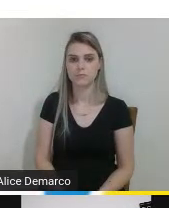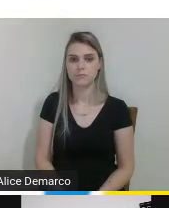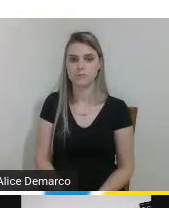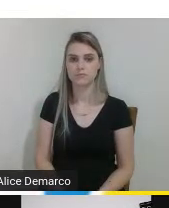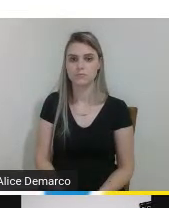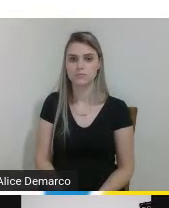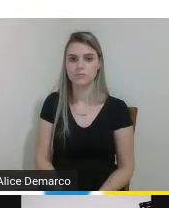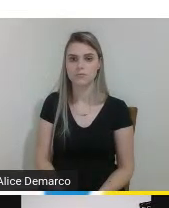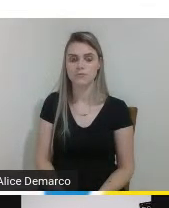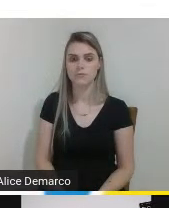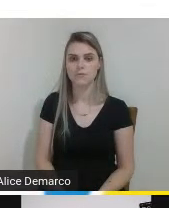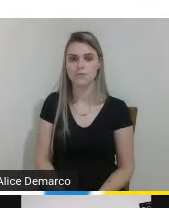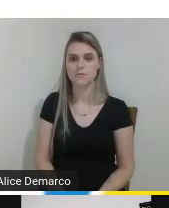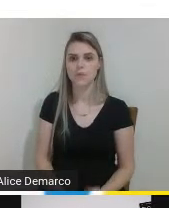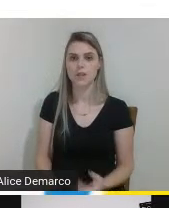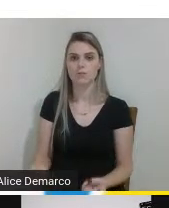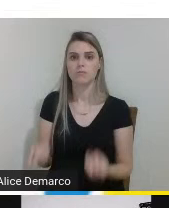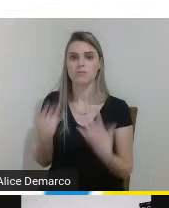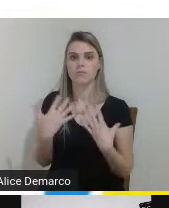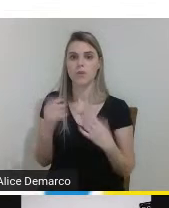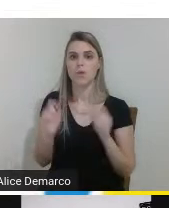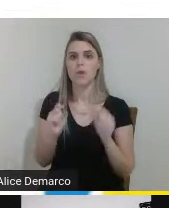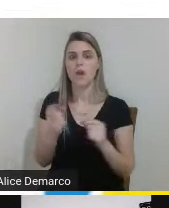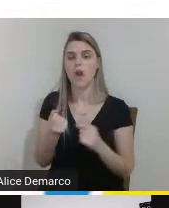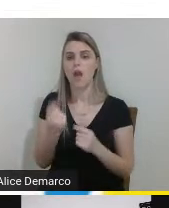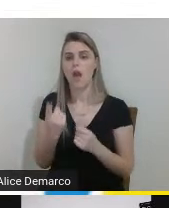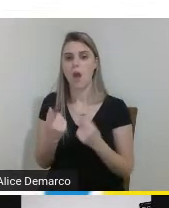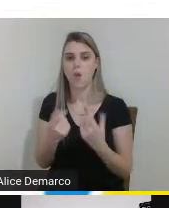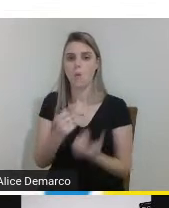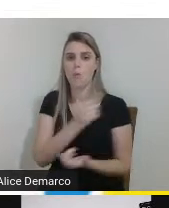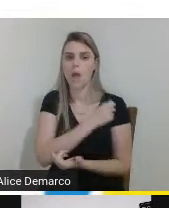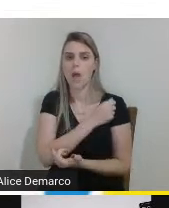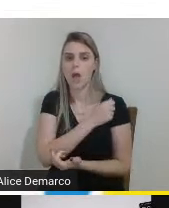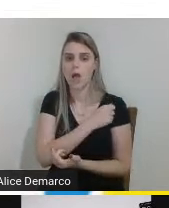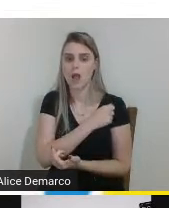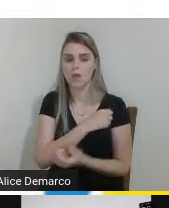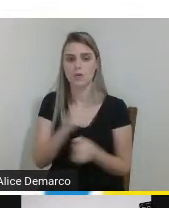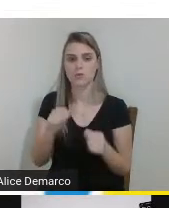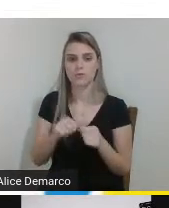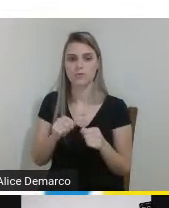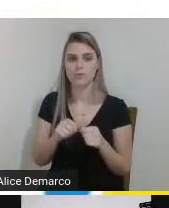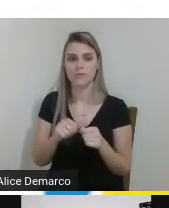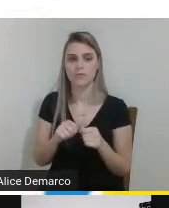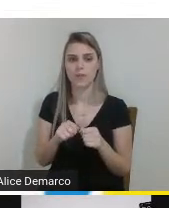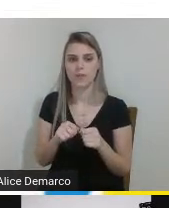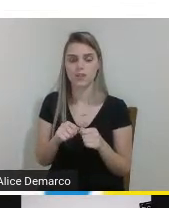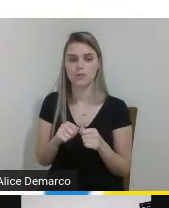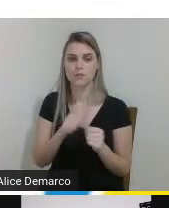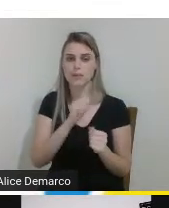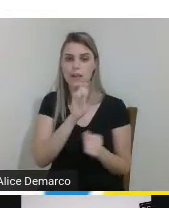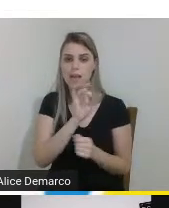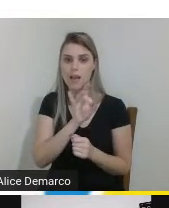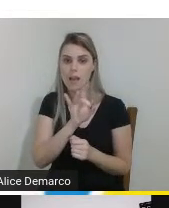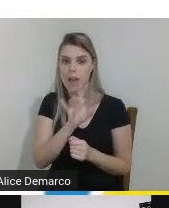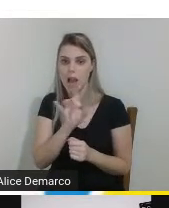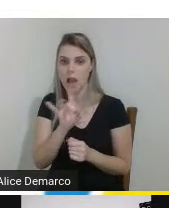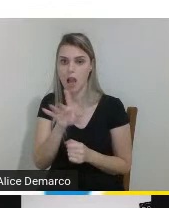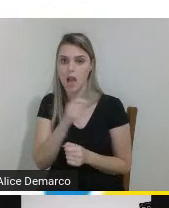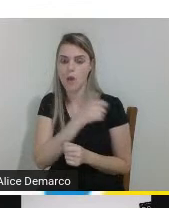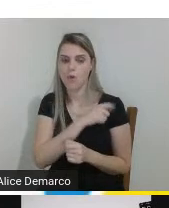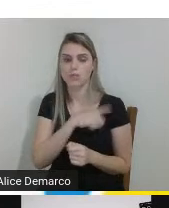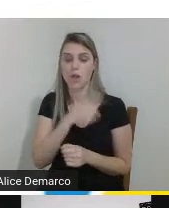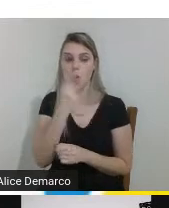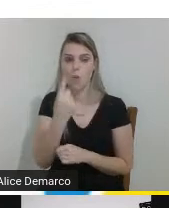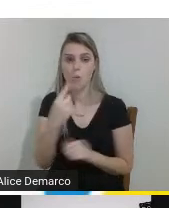foi constatado que para alguns alunos como eu já disse anteriormente foi feito de aluno individualmente cada aluno tinha uma